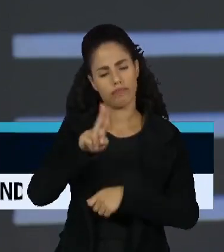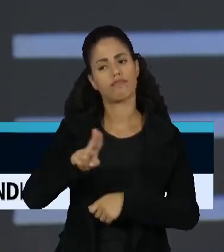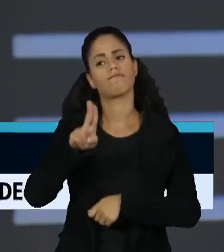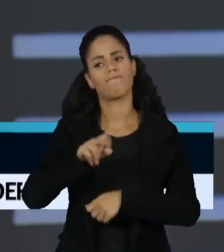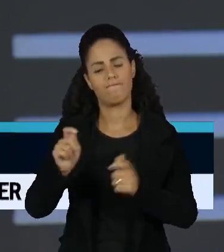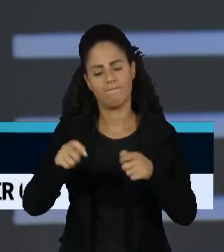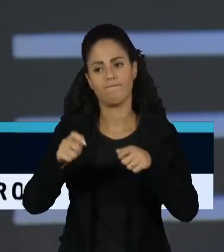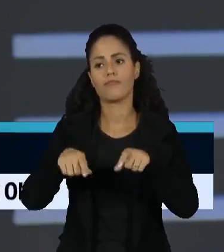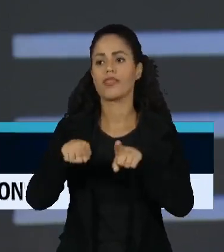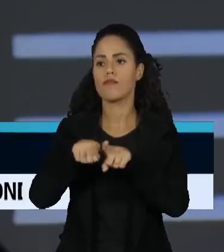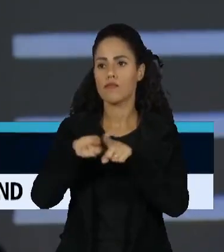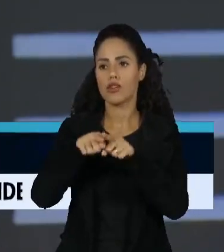o mercado vai fazer por ela.